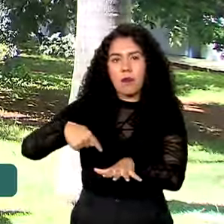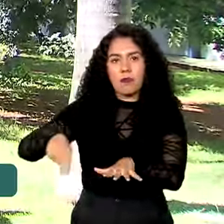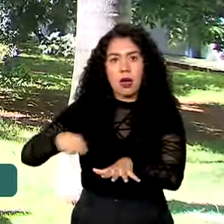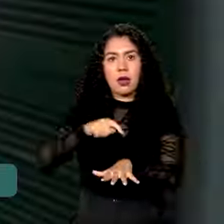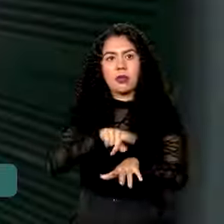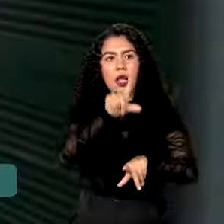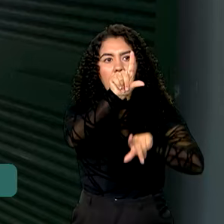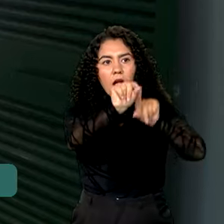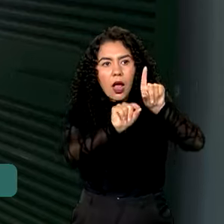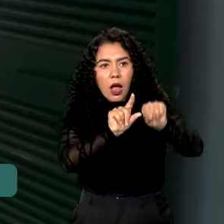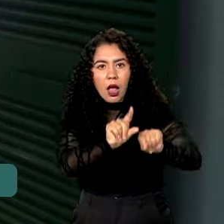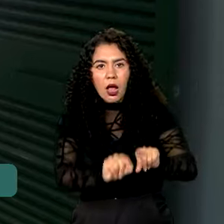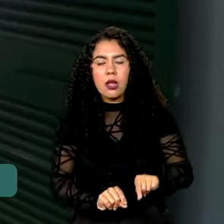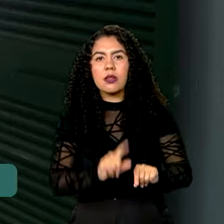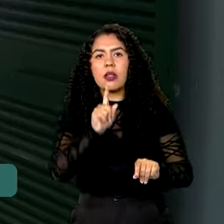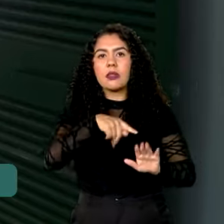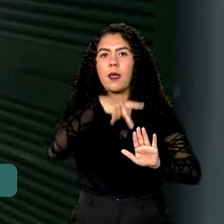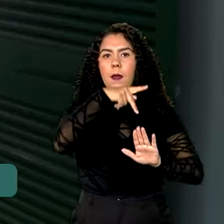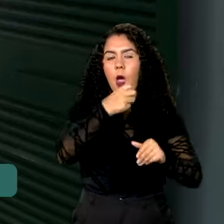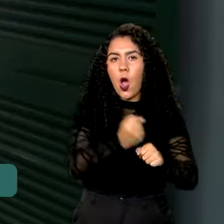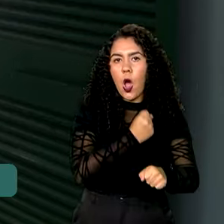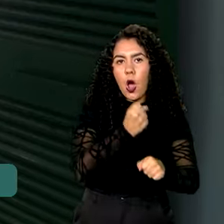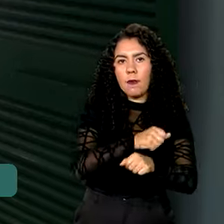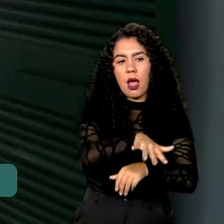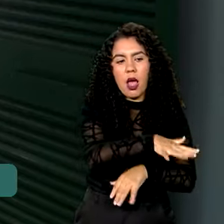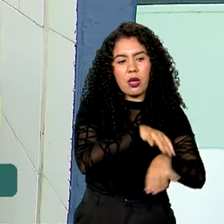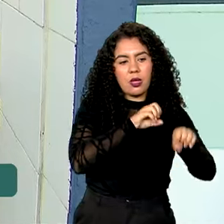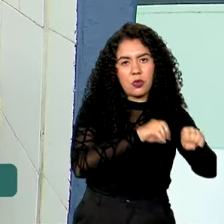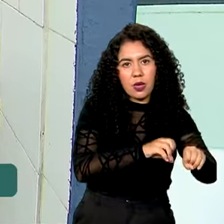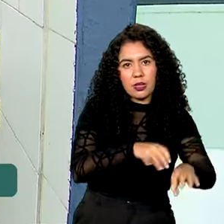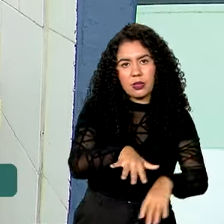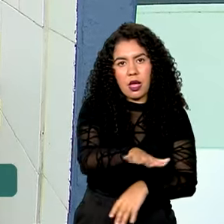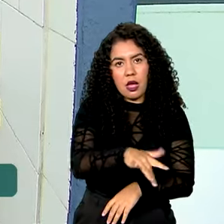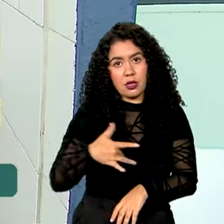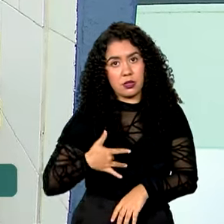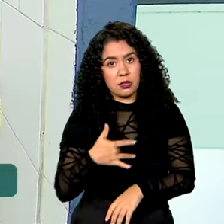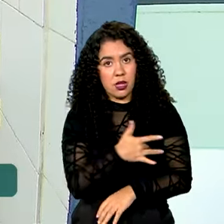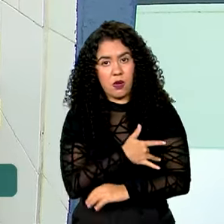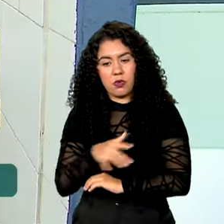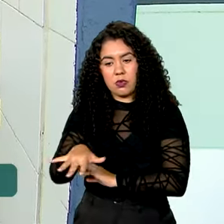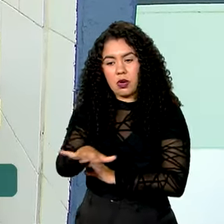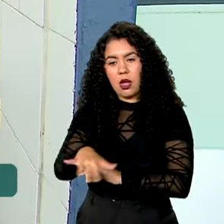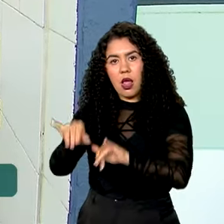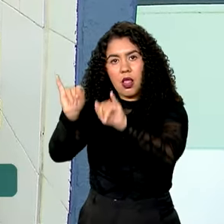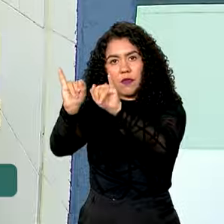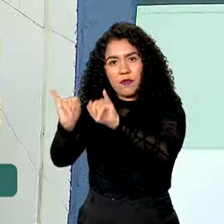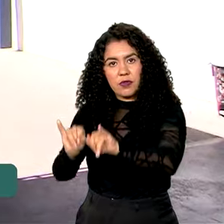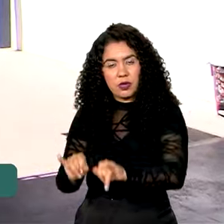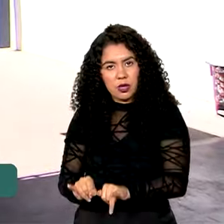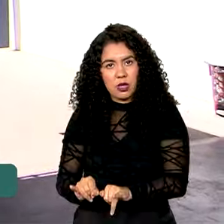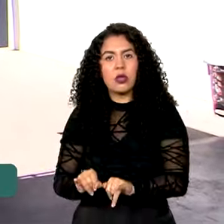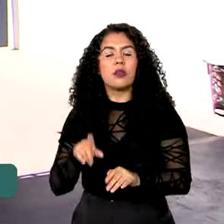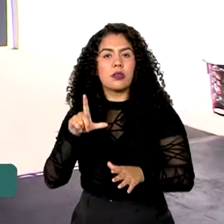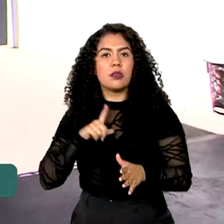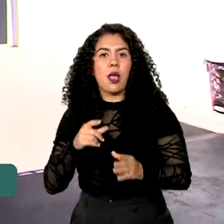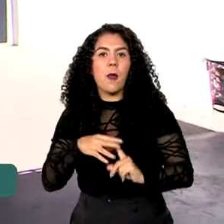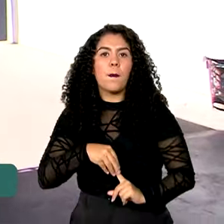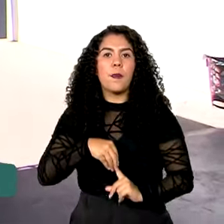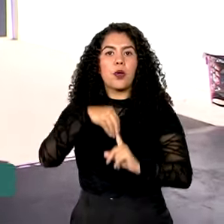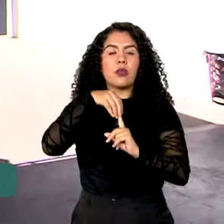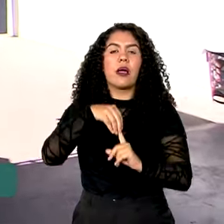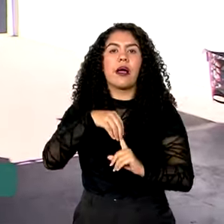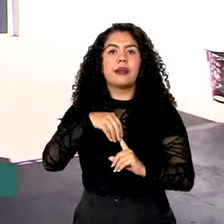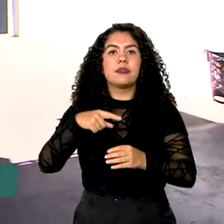Essa modalidade prevê obras nas áreas de educação, saúde e infraestrutura, com prioridade para cidades que